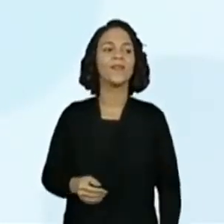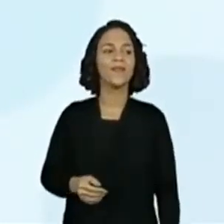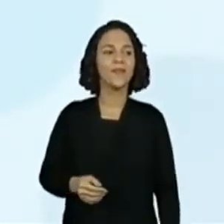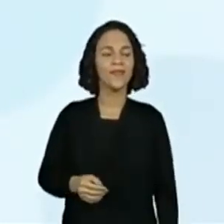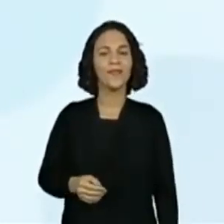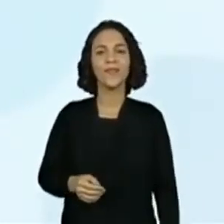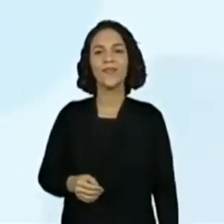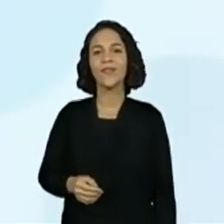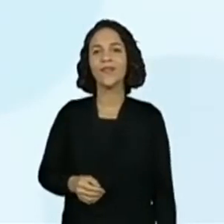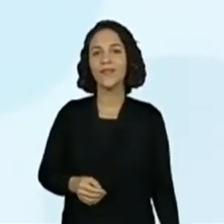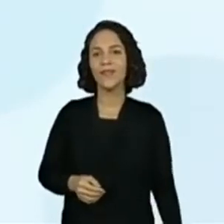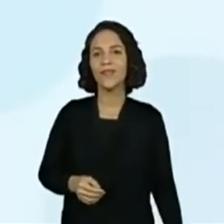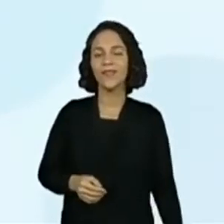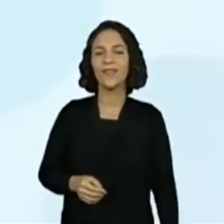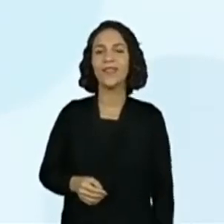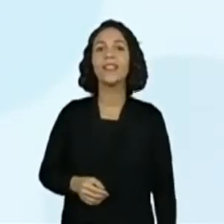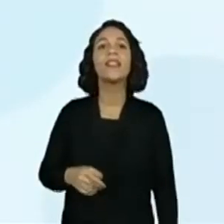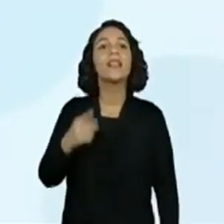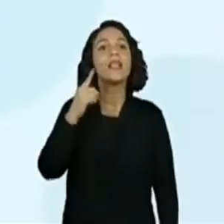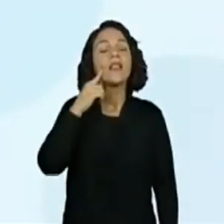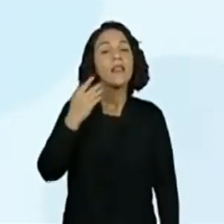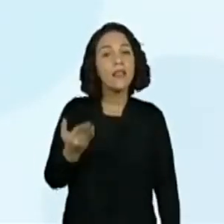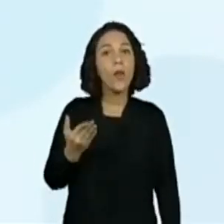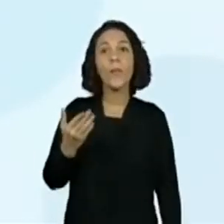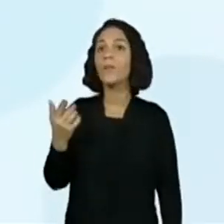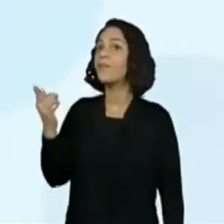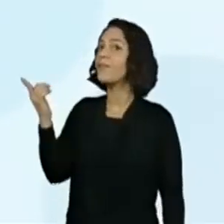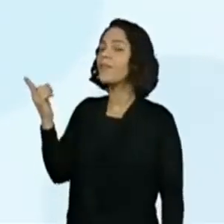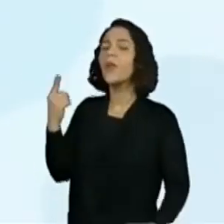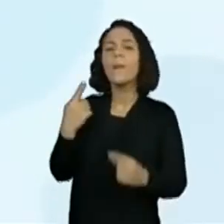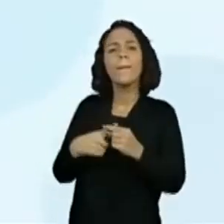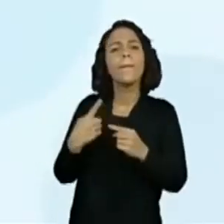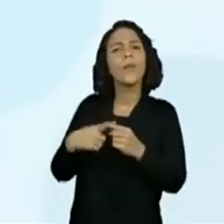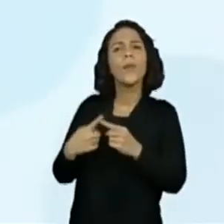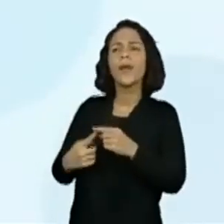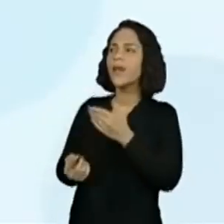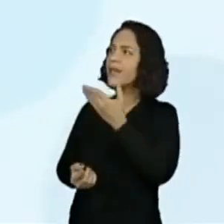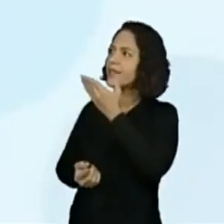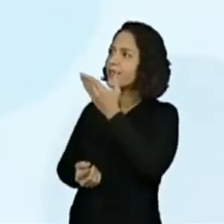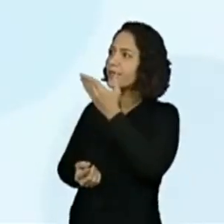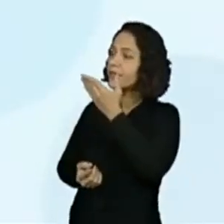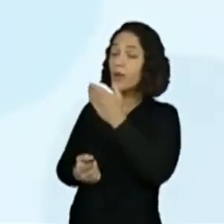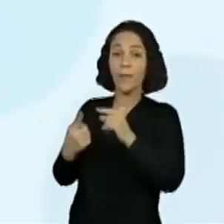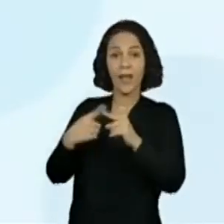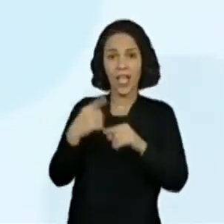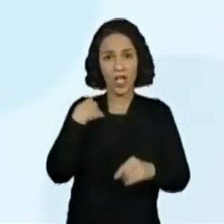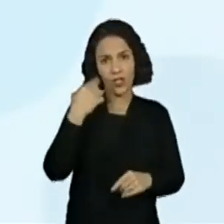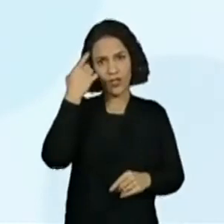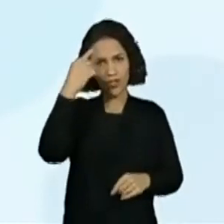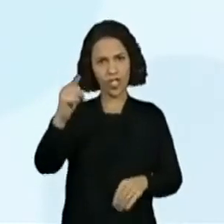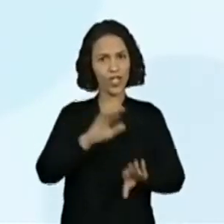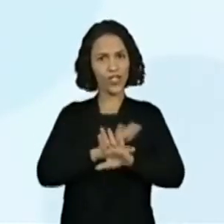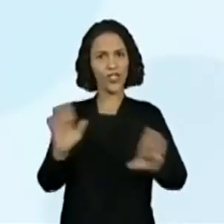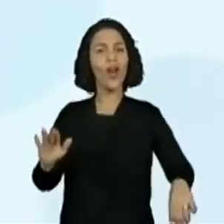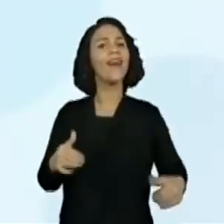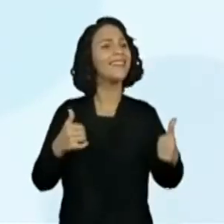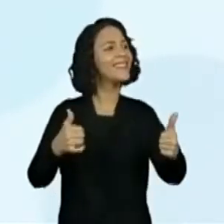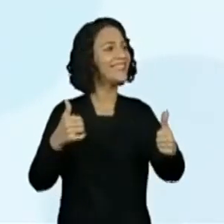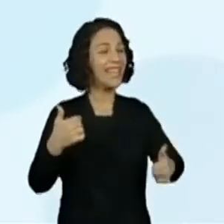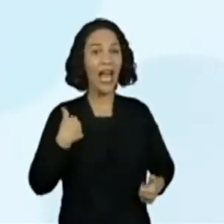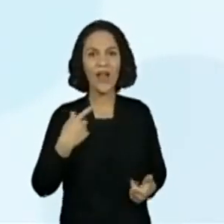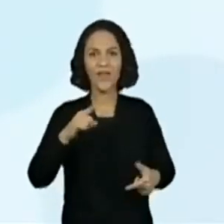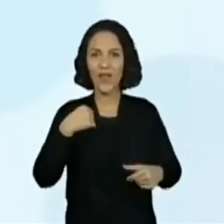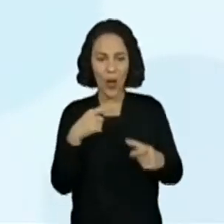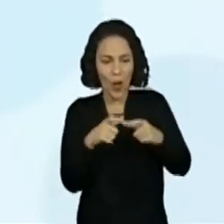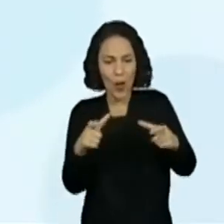será e que horário. Por que eu pus no cantinho essa informação? Porque não basta só saber o dia. gente, na hora que a gente for pensar lá no movimento